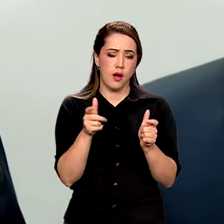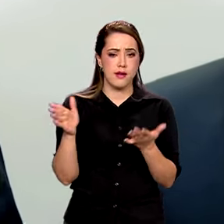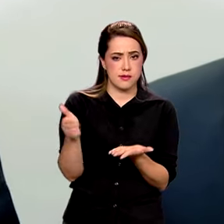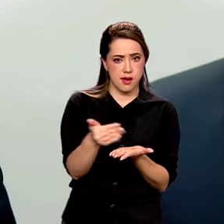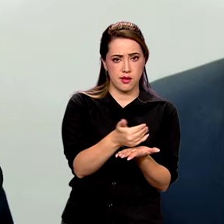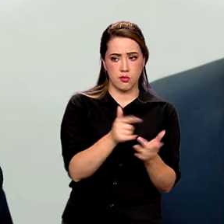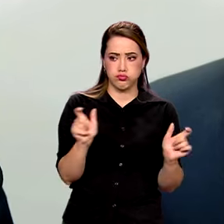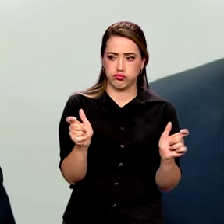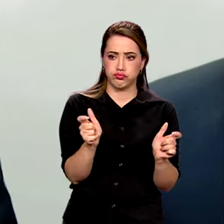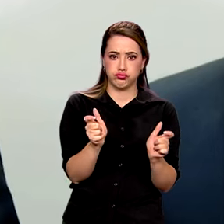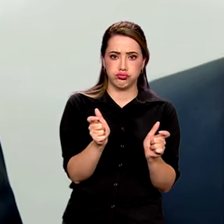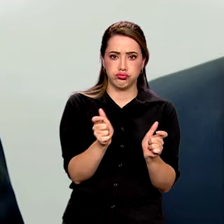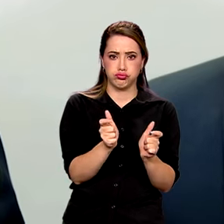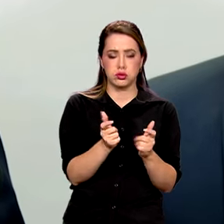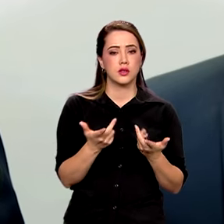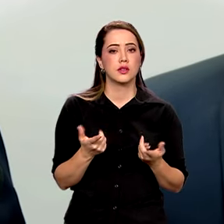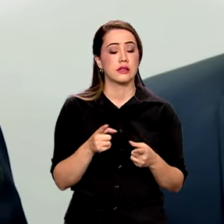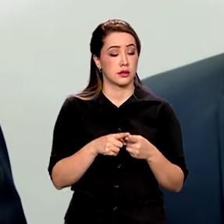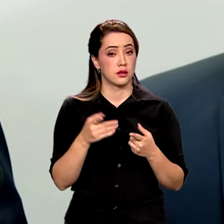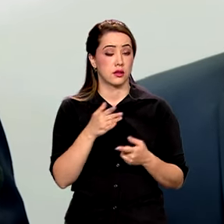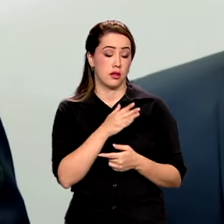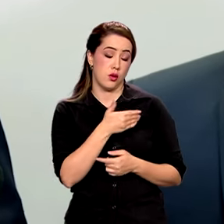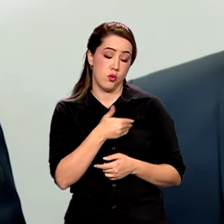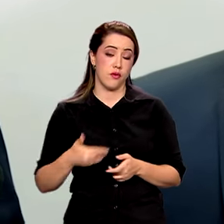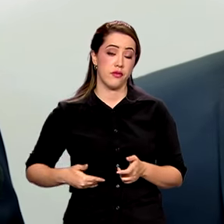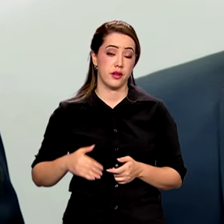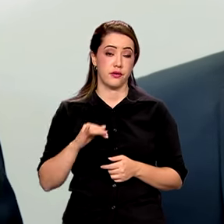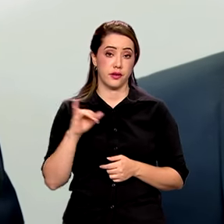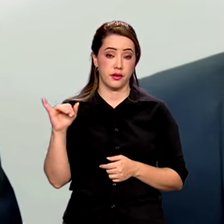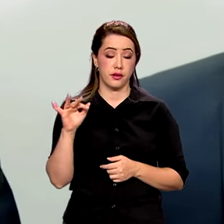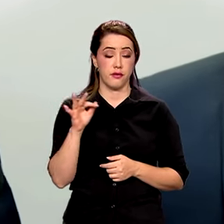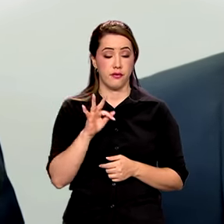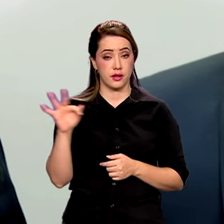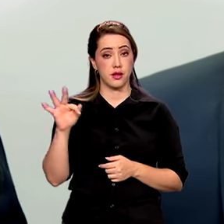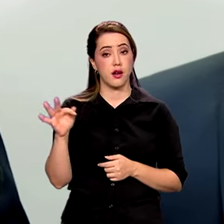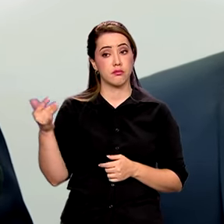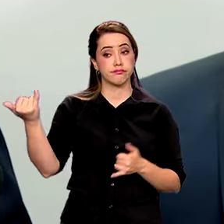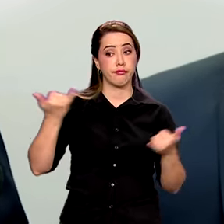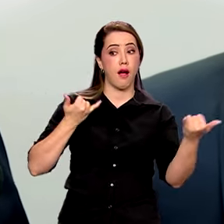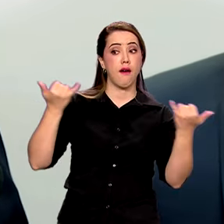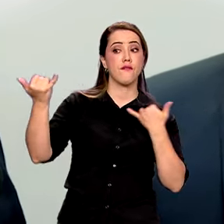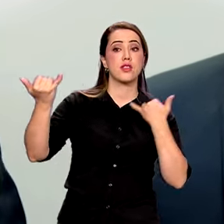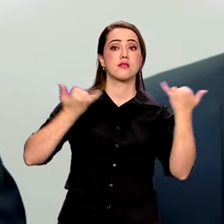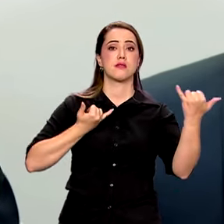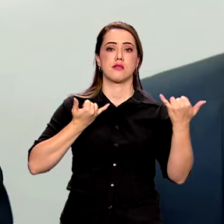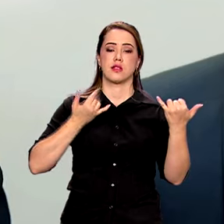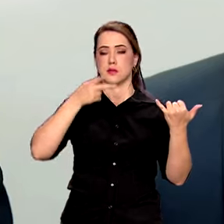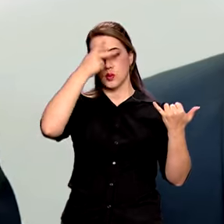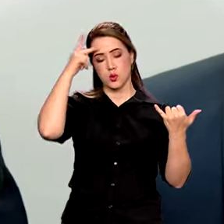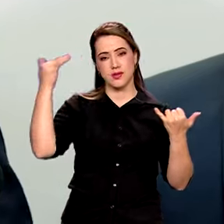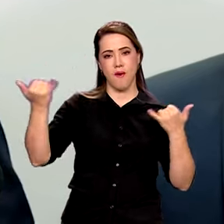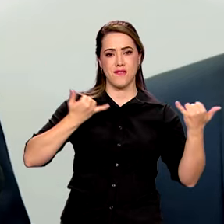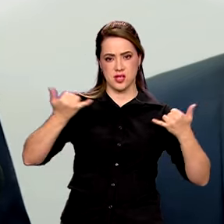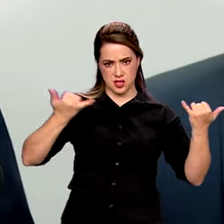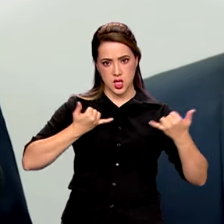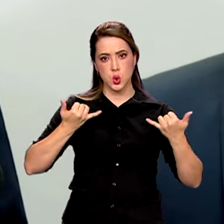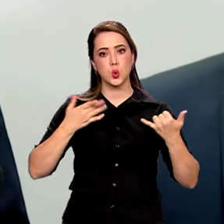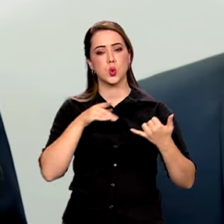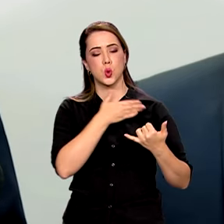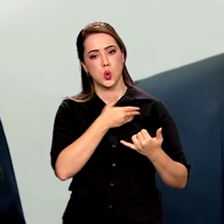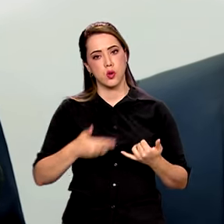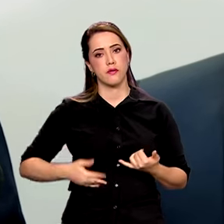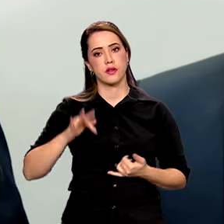recados para o governo federal de que as coisas precisam ser revertidas, porque a inflação está controlada